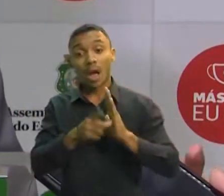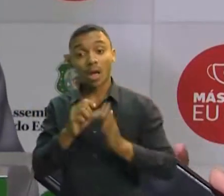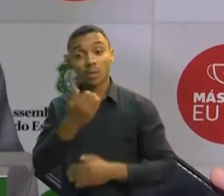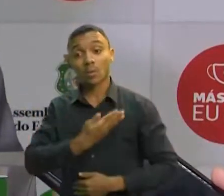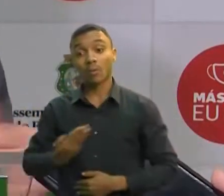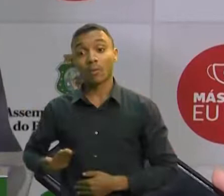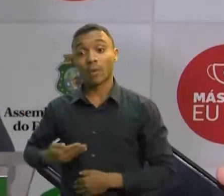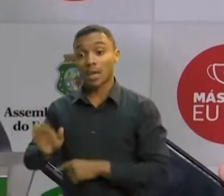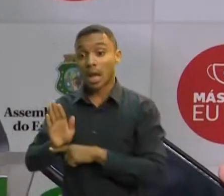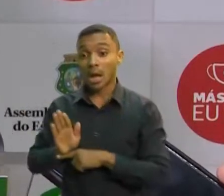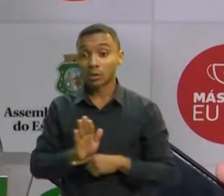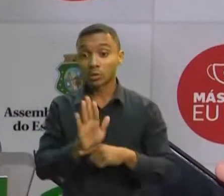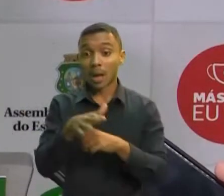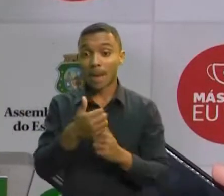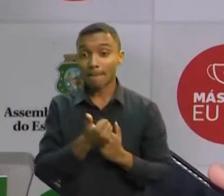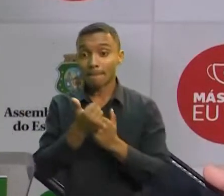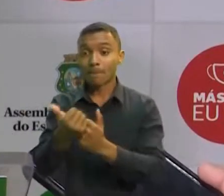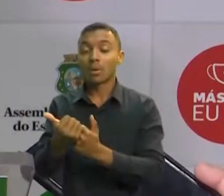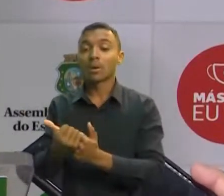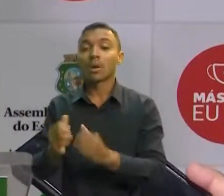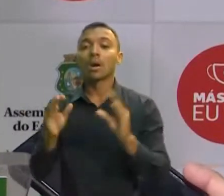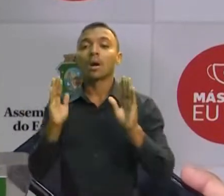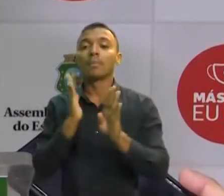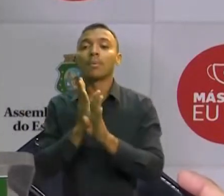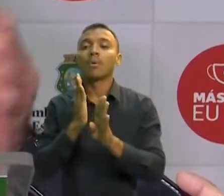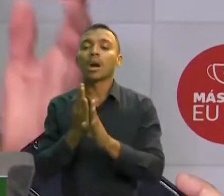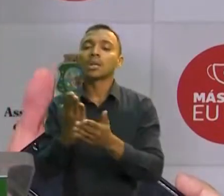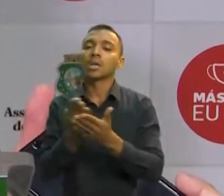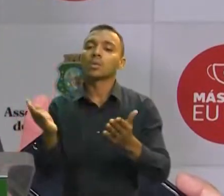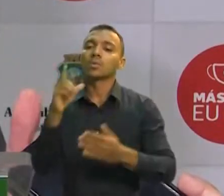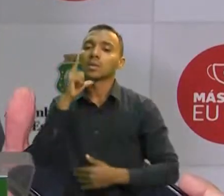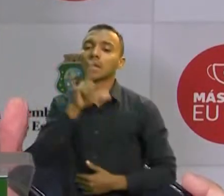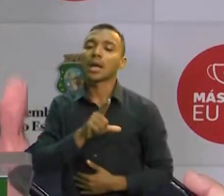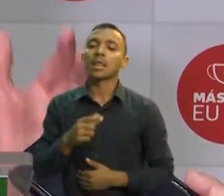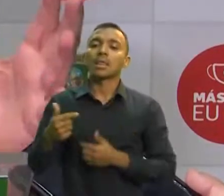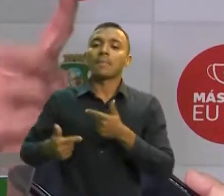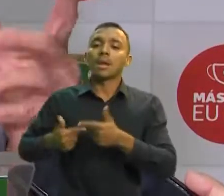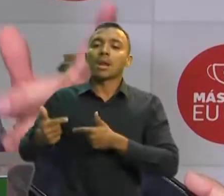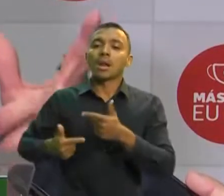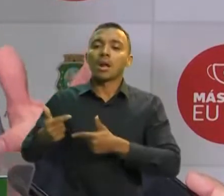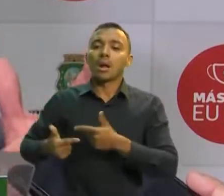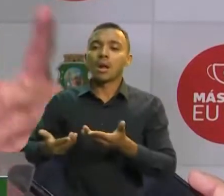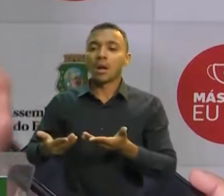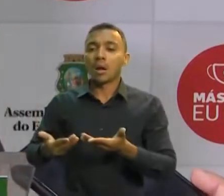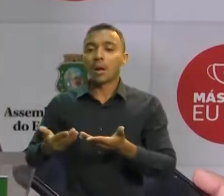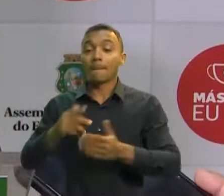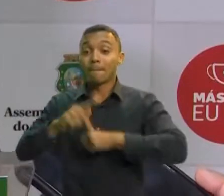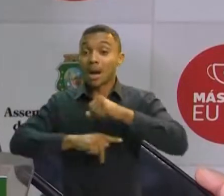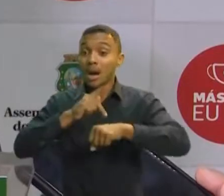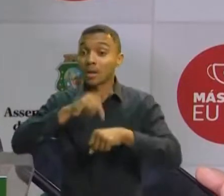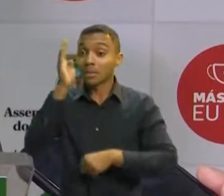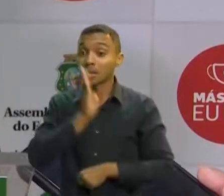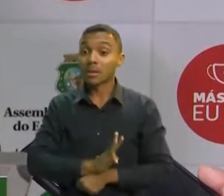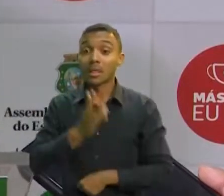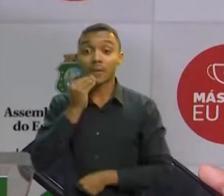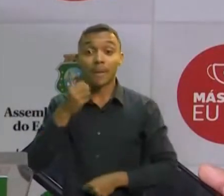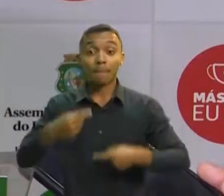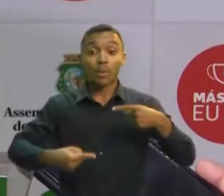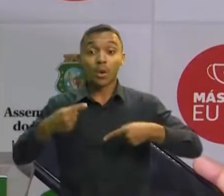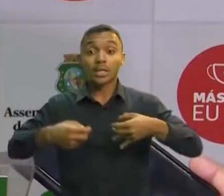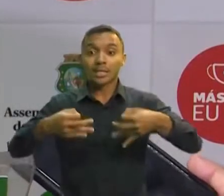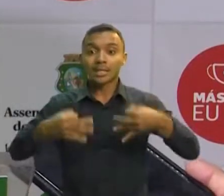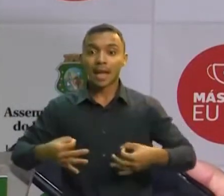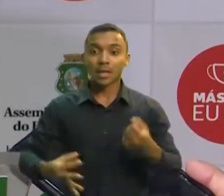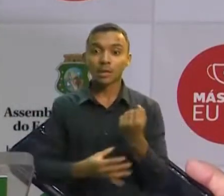limitação de governo, para que eles possam empreender. E o Brasil tem que ter estabilidade política para que as